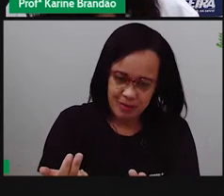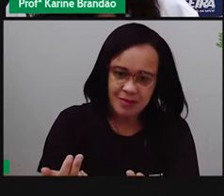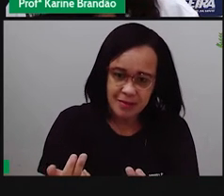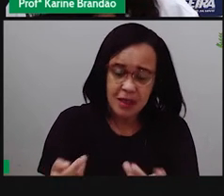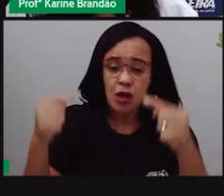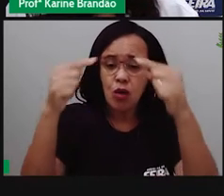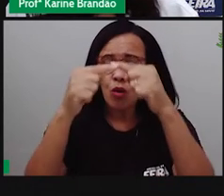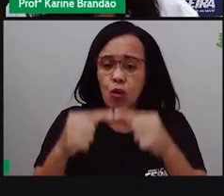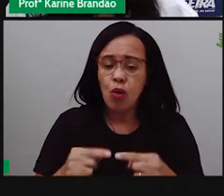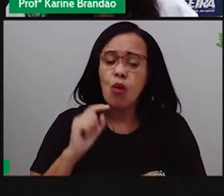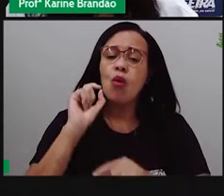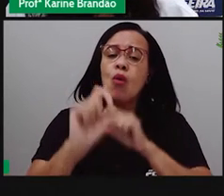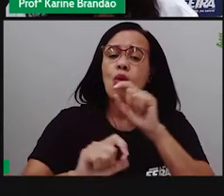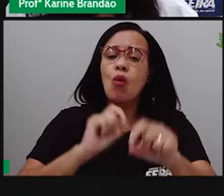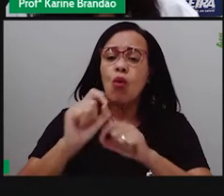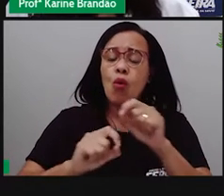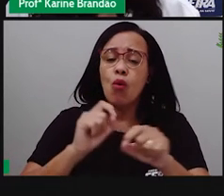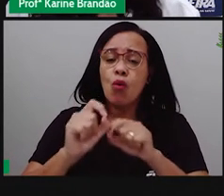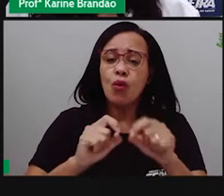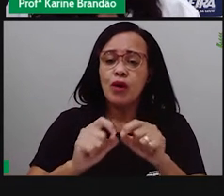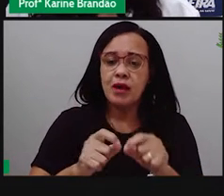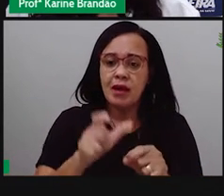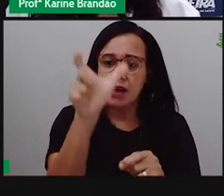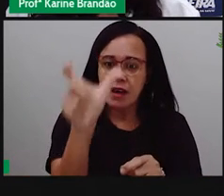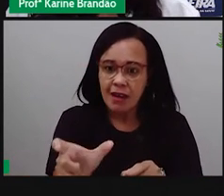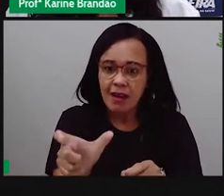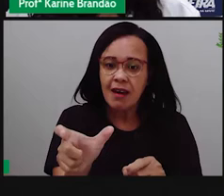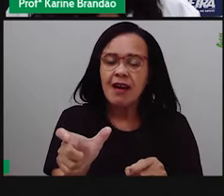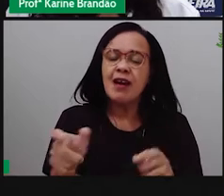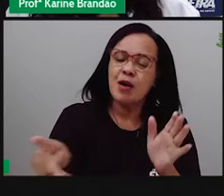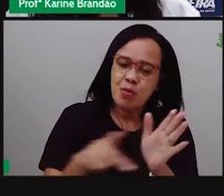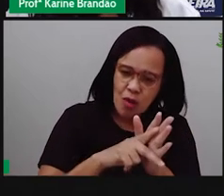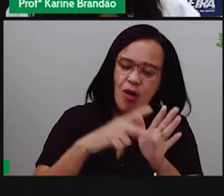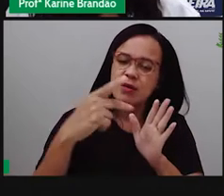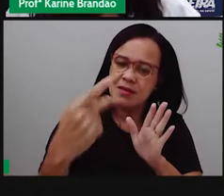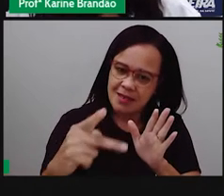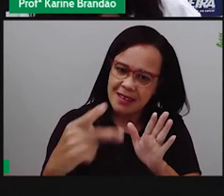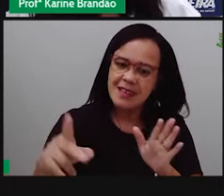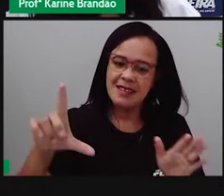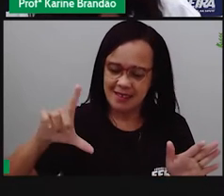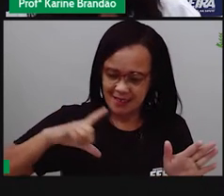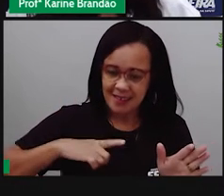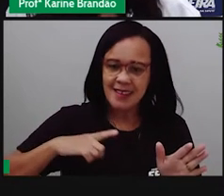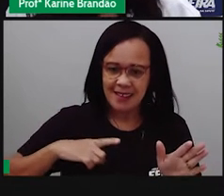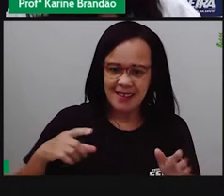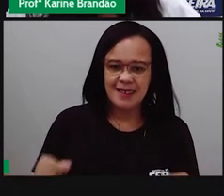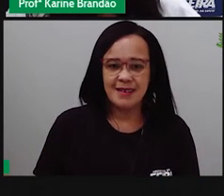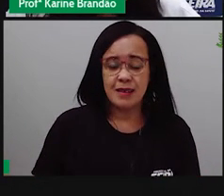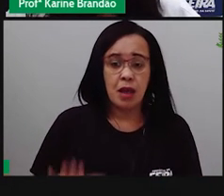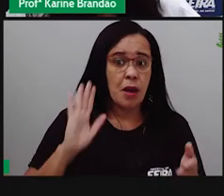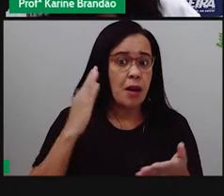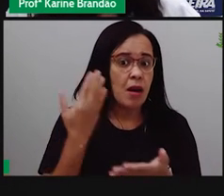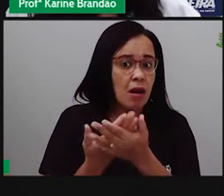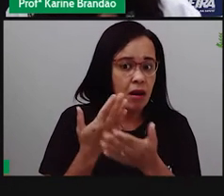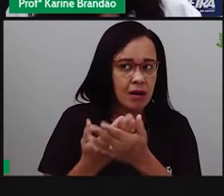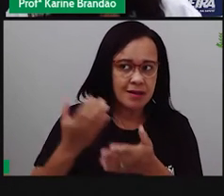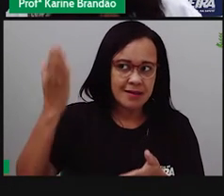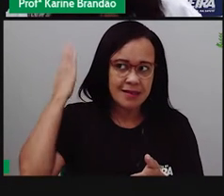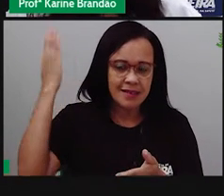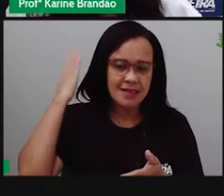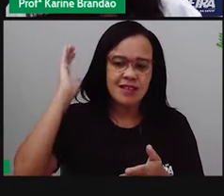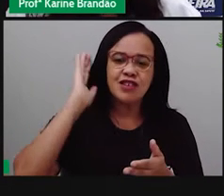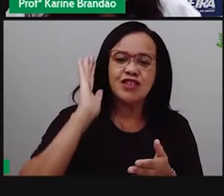constrói também a nossa identidade, né? E a gente viu um pouco naquelas aulas sobre reprodução,